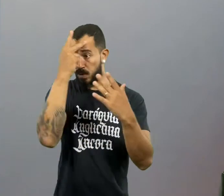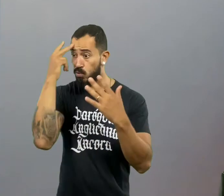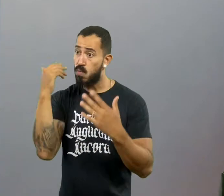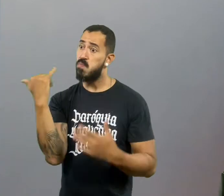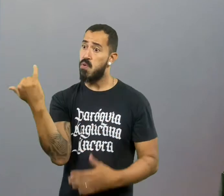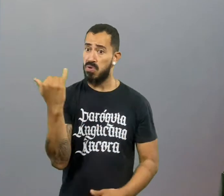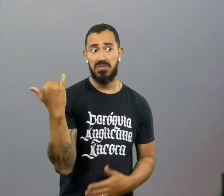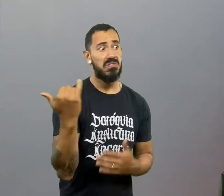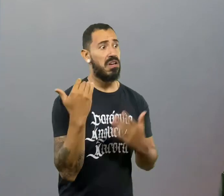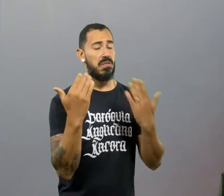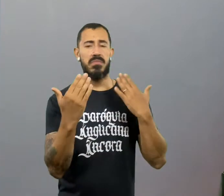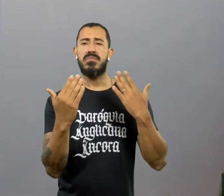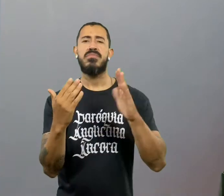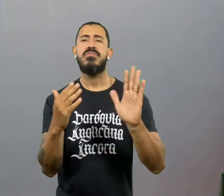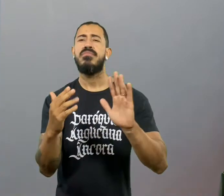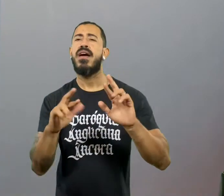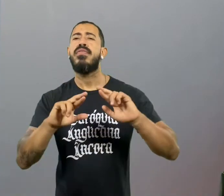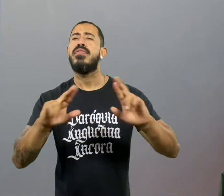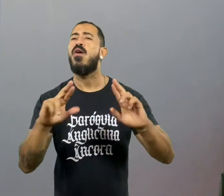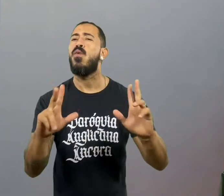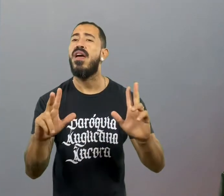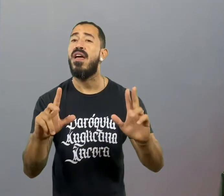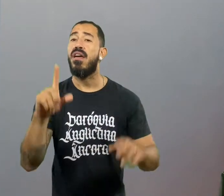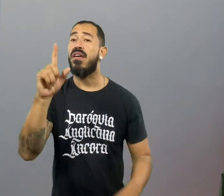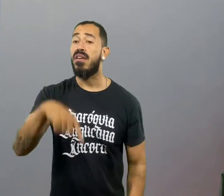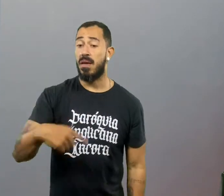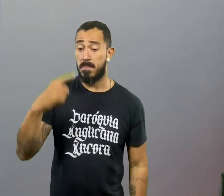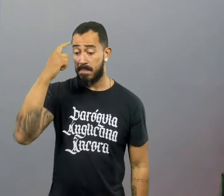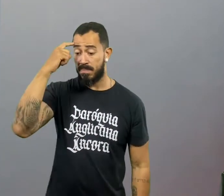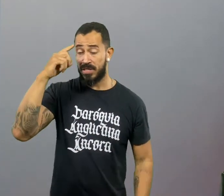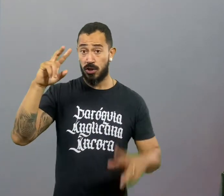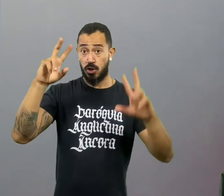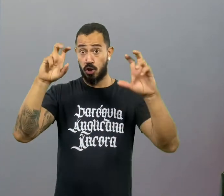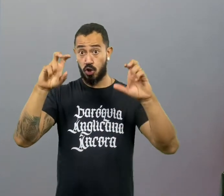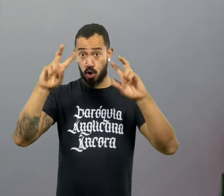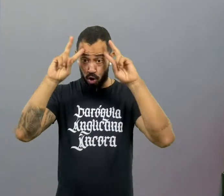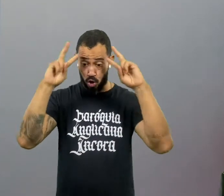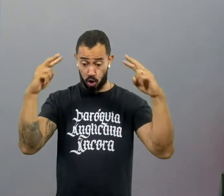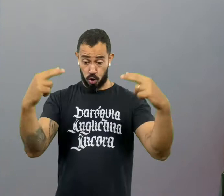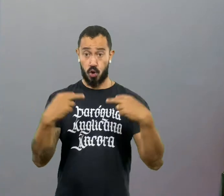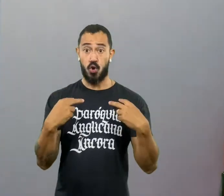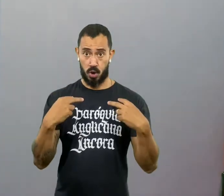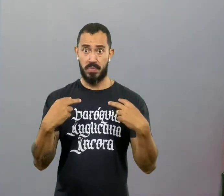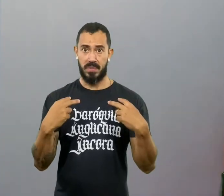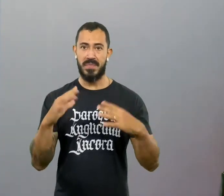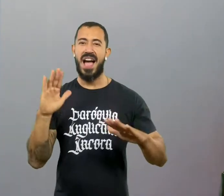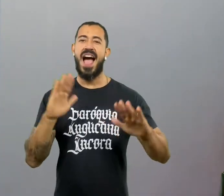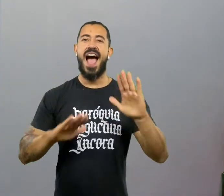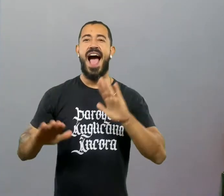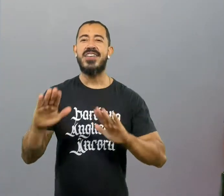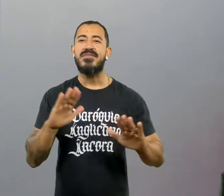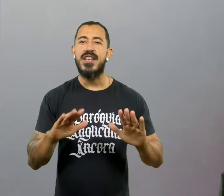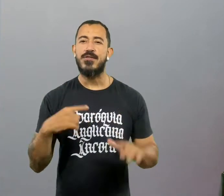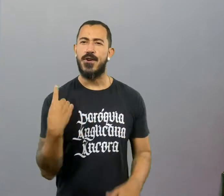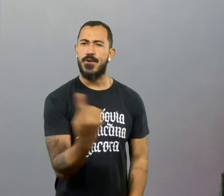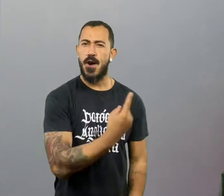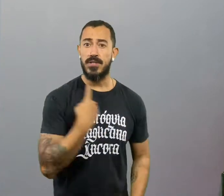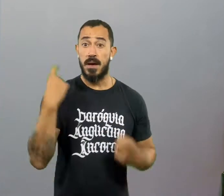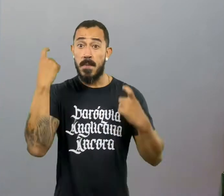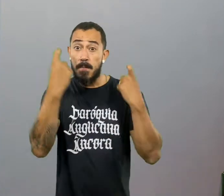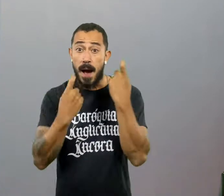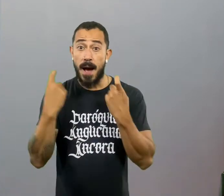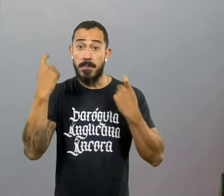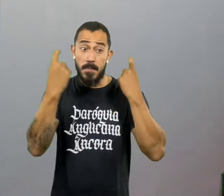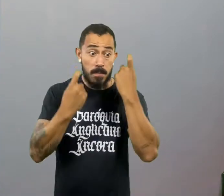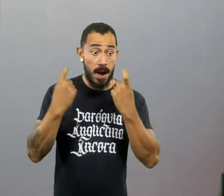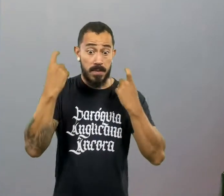interessante. Mas não. A preguiça de pensar sobre si mesmo. Está certo que tem gente que é hiper preocupado consigo, mas você fica